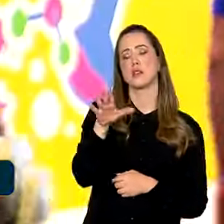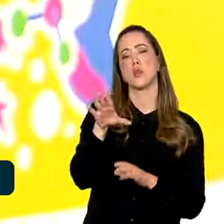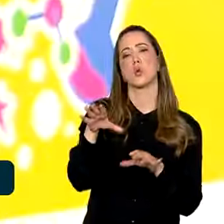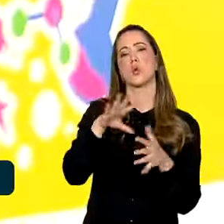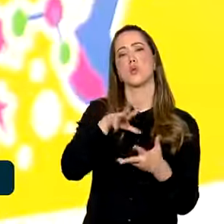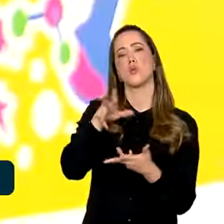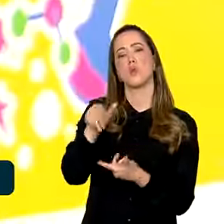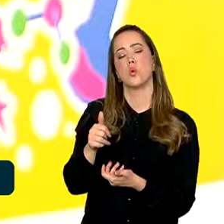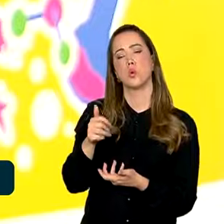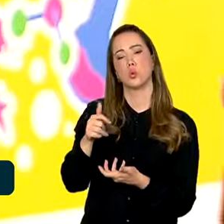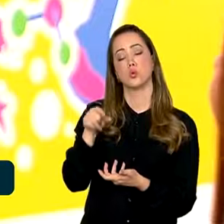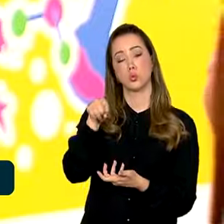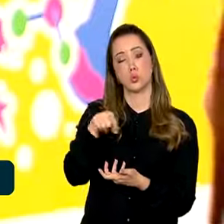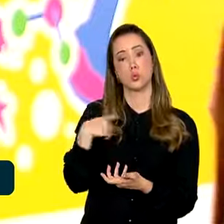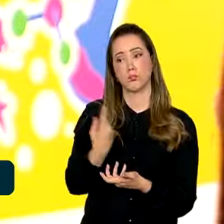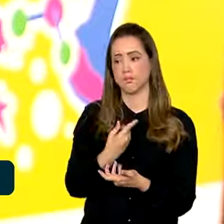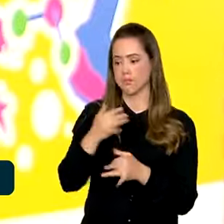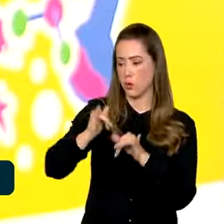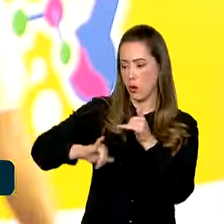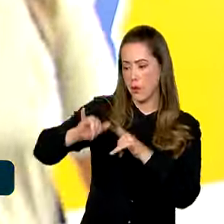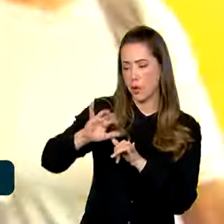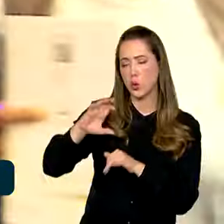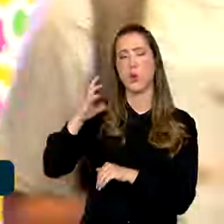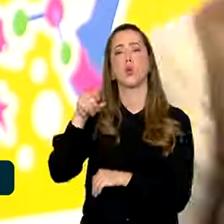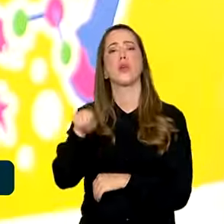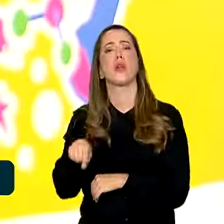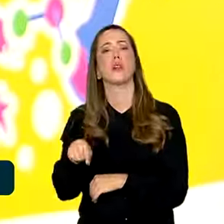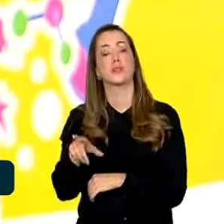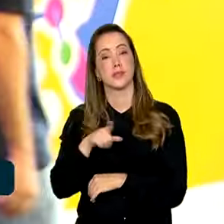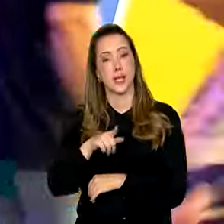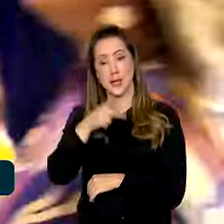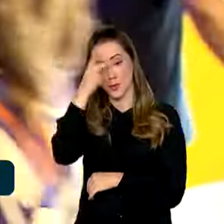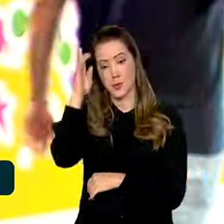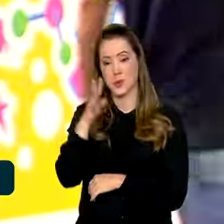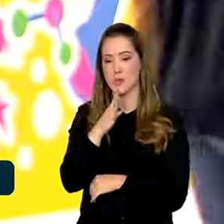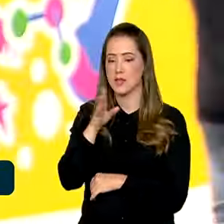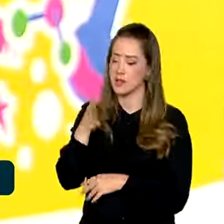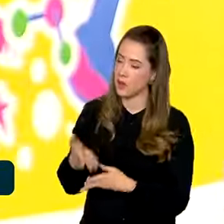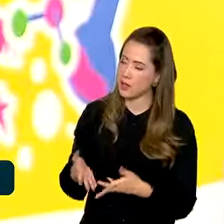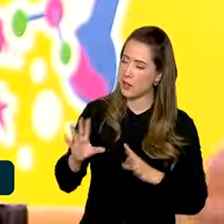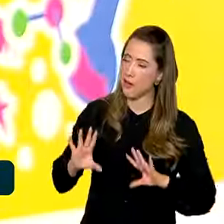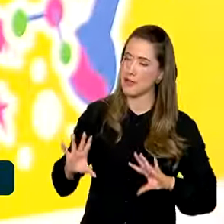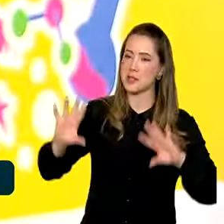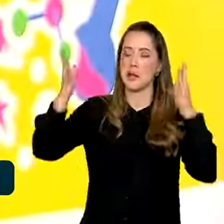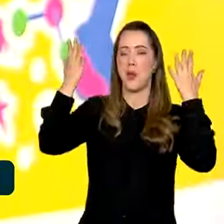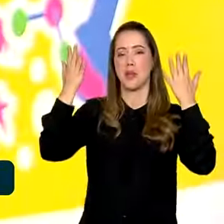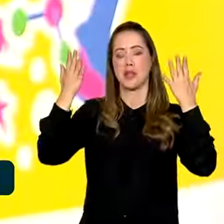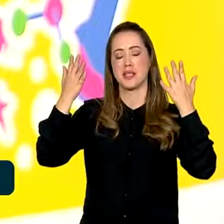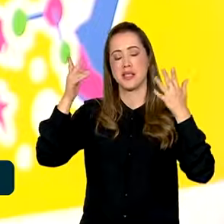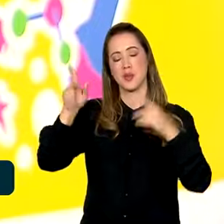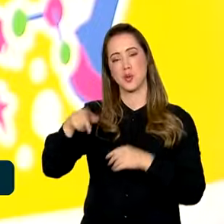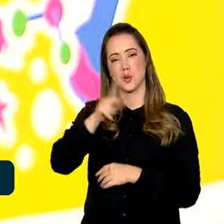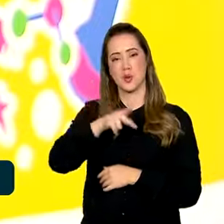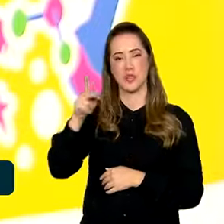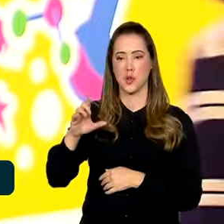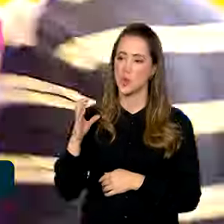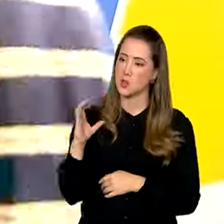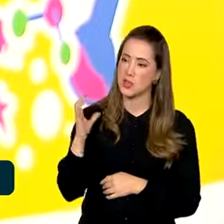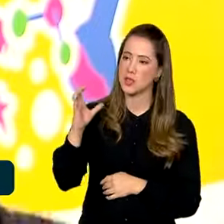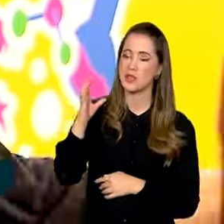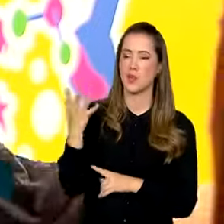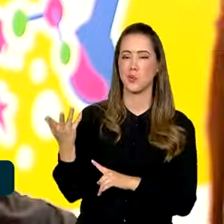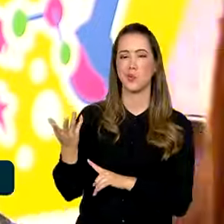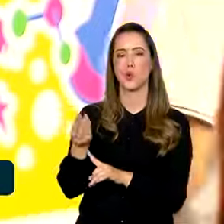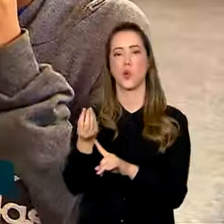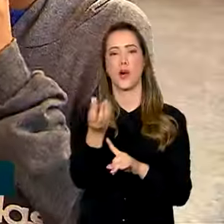acontece nos nossos laboratórios. Então aqui é a festa da ciência, dos professores, dos pesquisadores, dos artistas